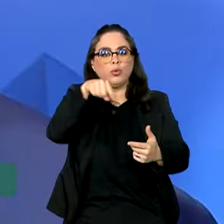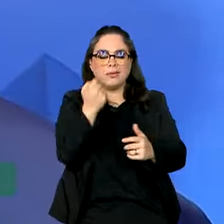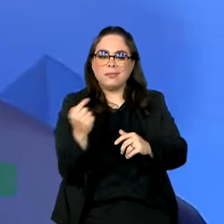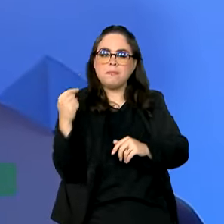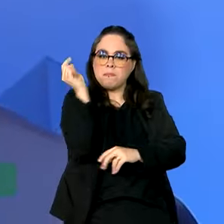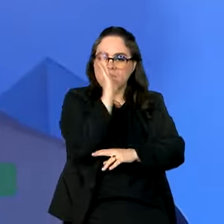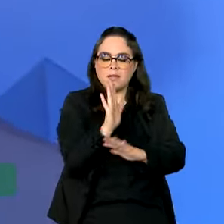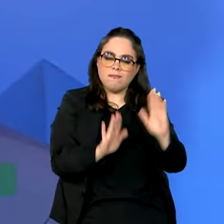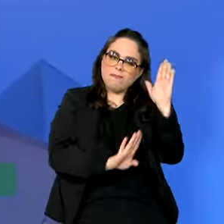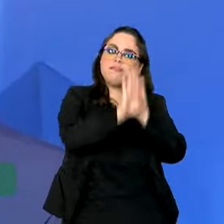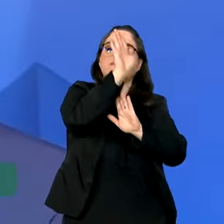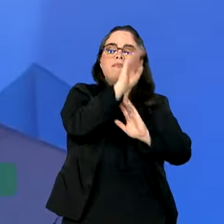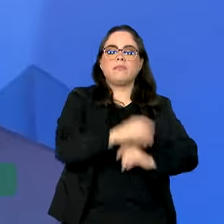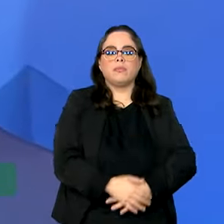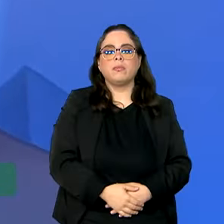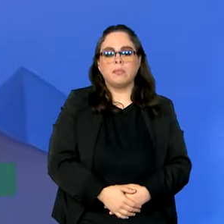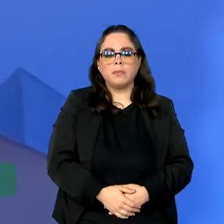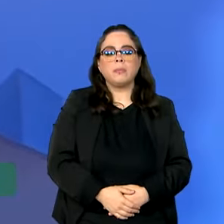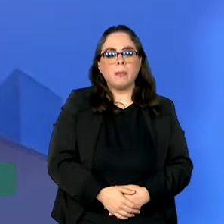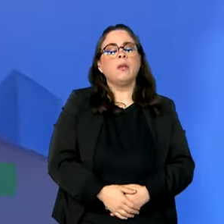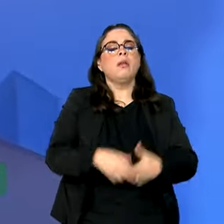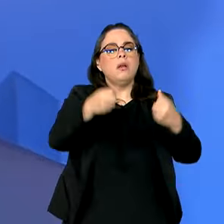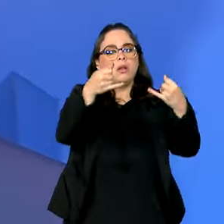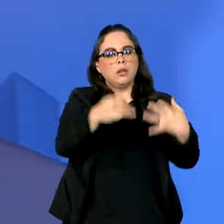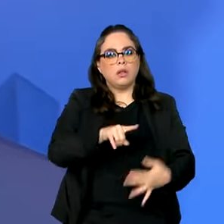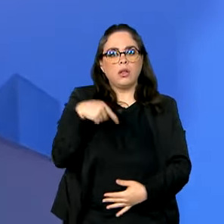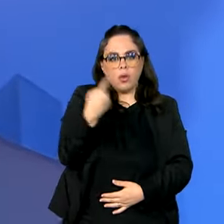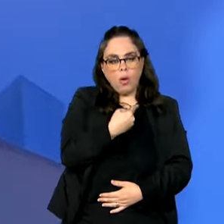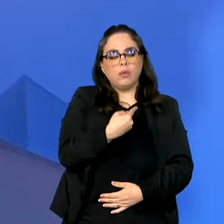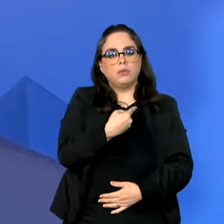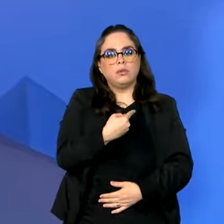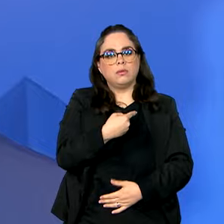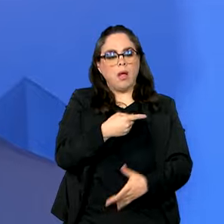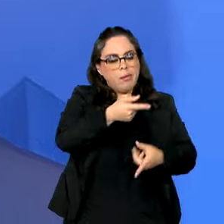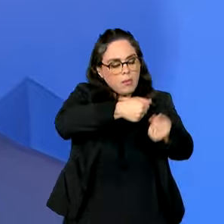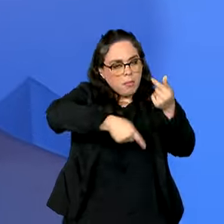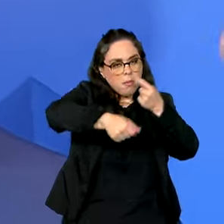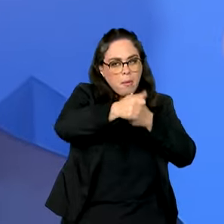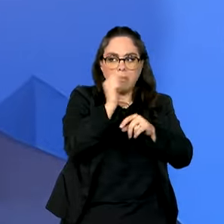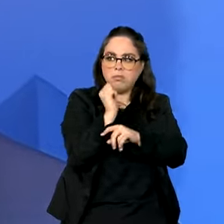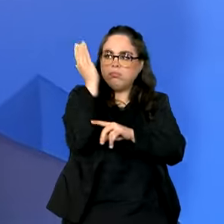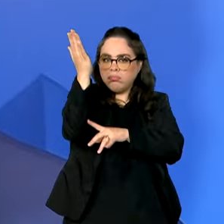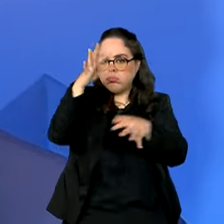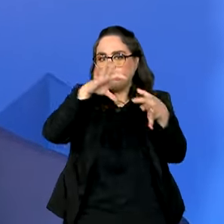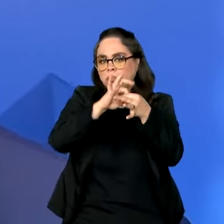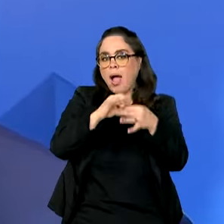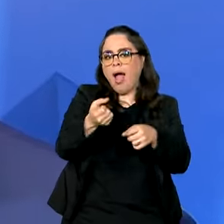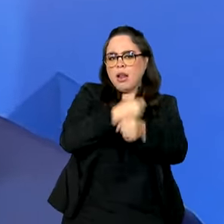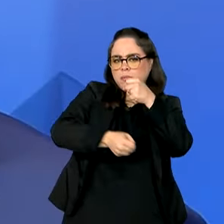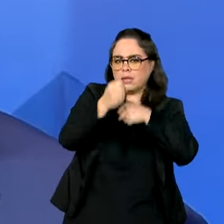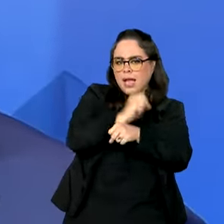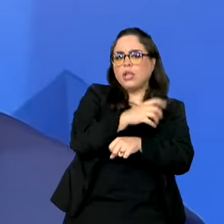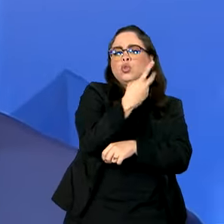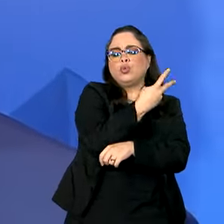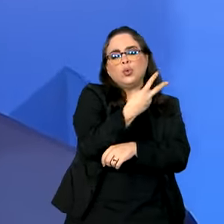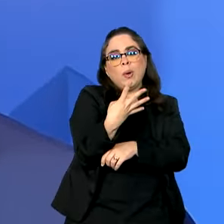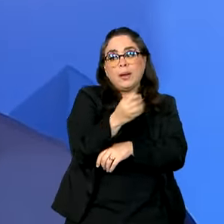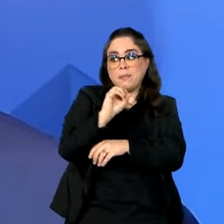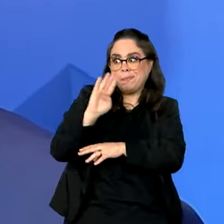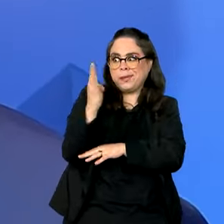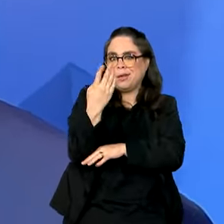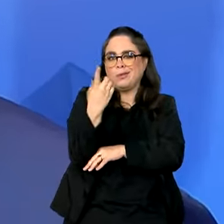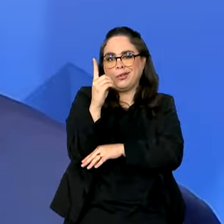O comércio exterior está indo bem. O ano passado o Brasil exportou 240 bilhões de dólares, foi